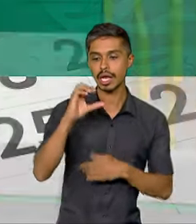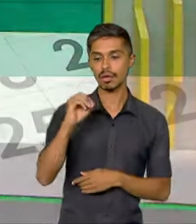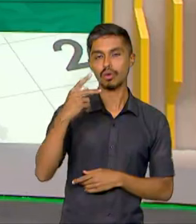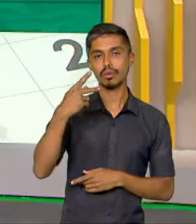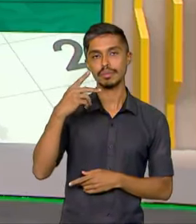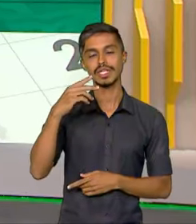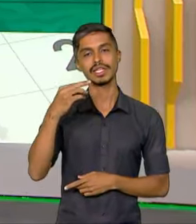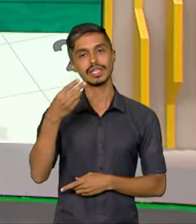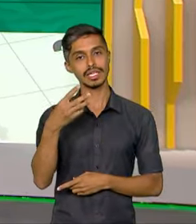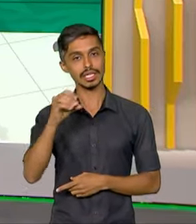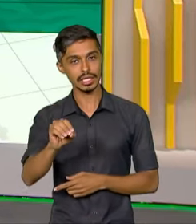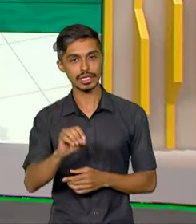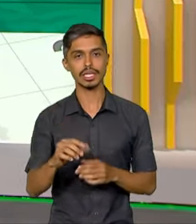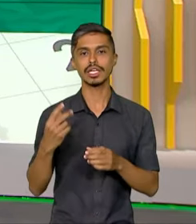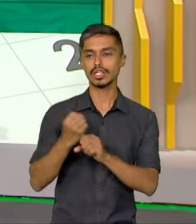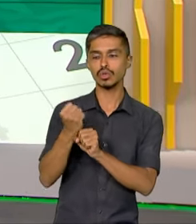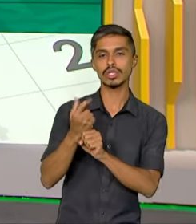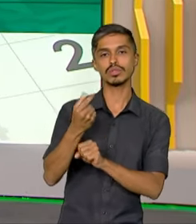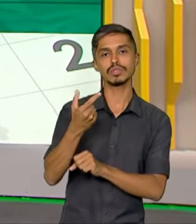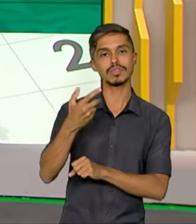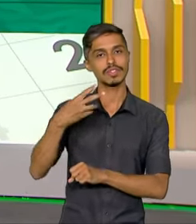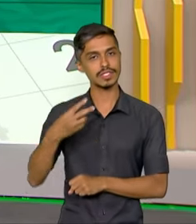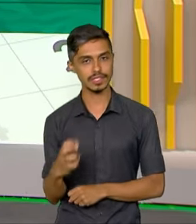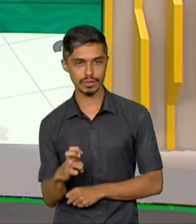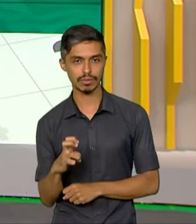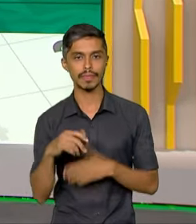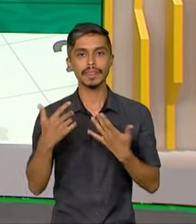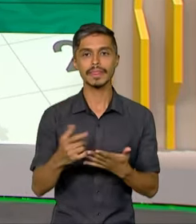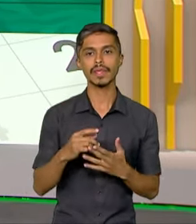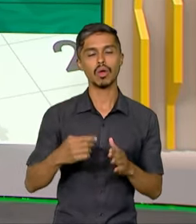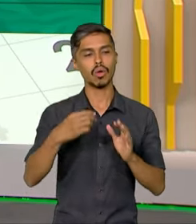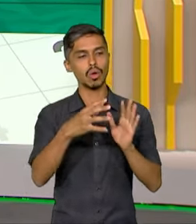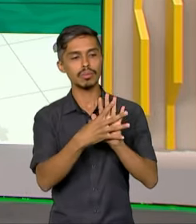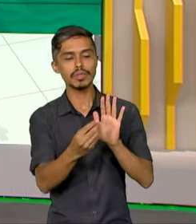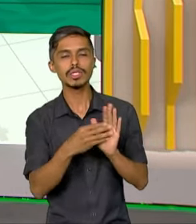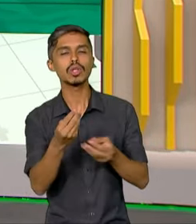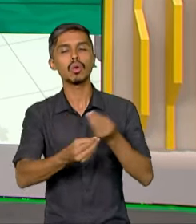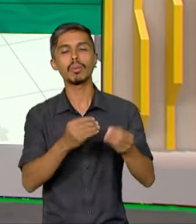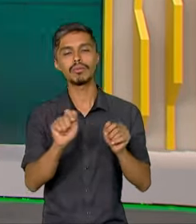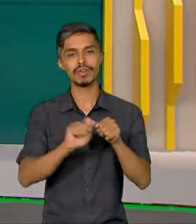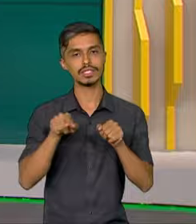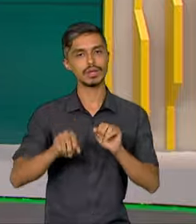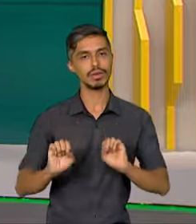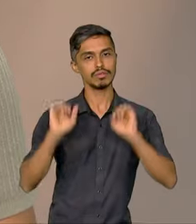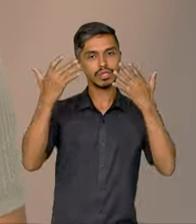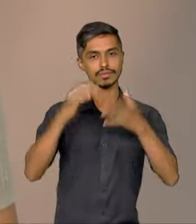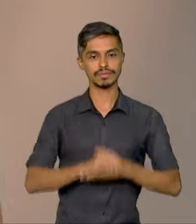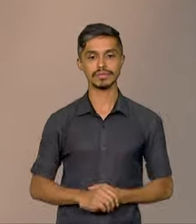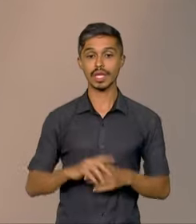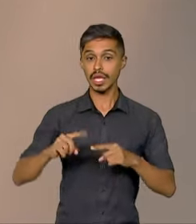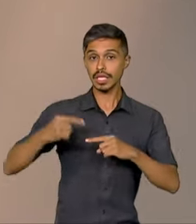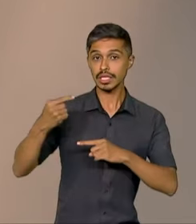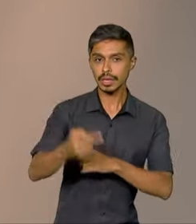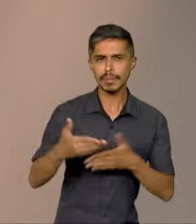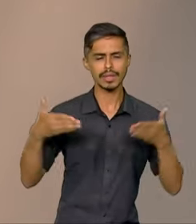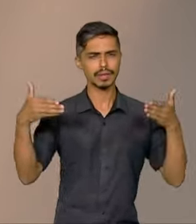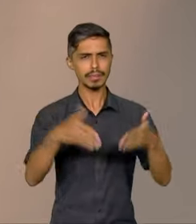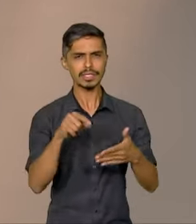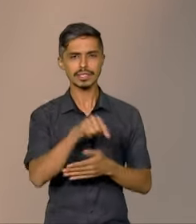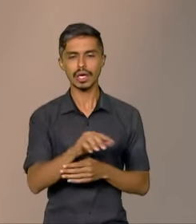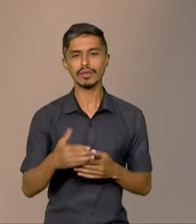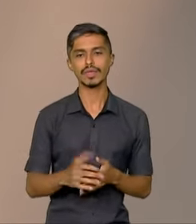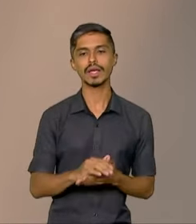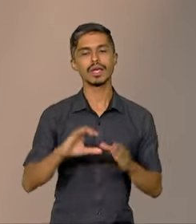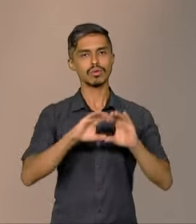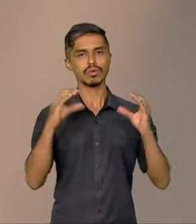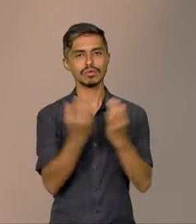2025. E está avaliando desde já modelos para a realização do evento. E depois da participação